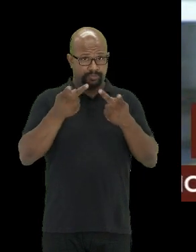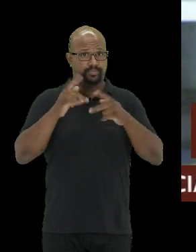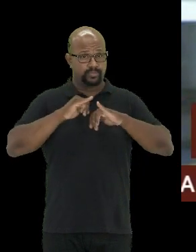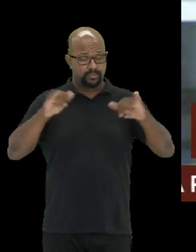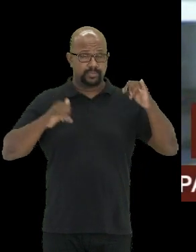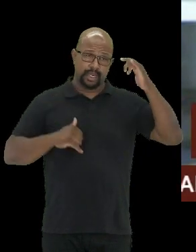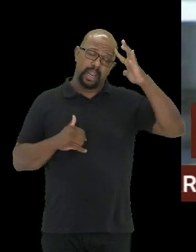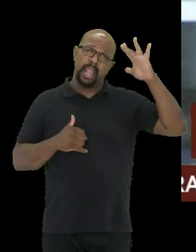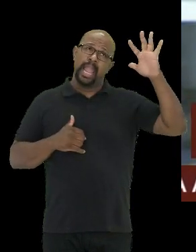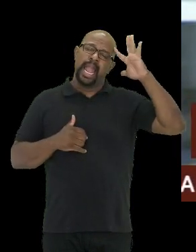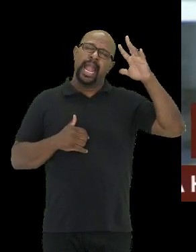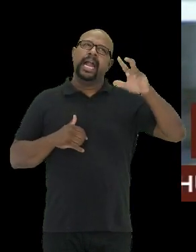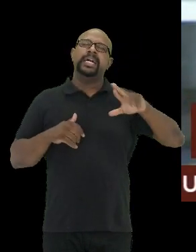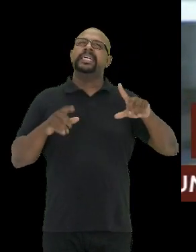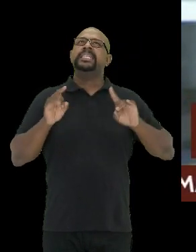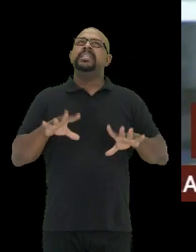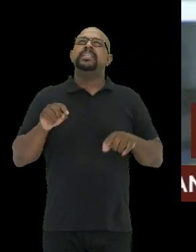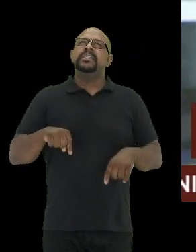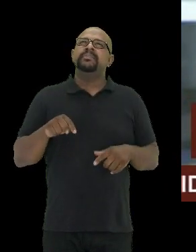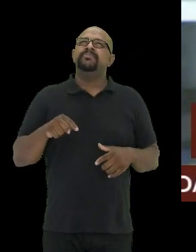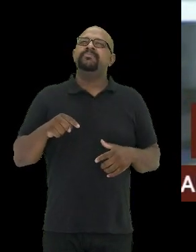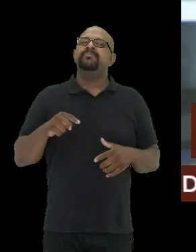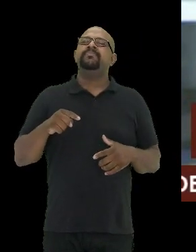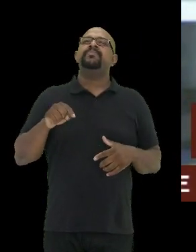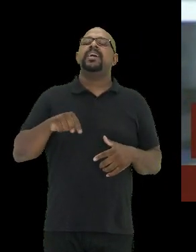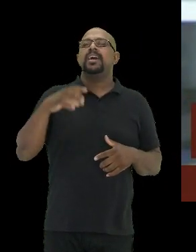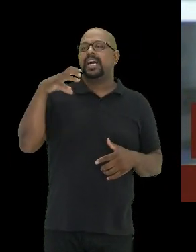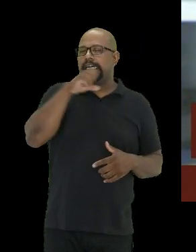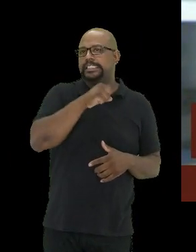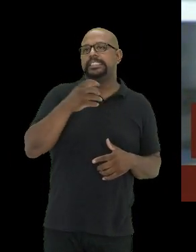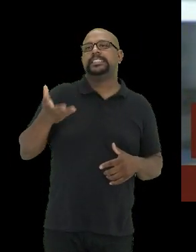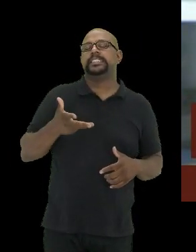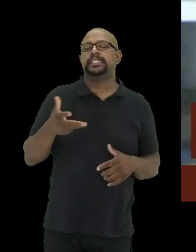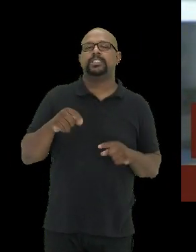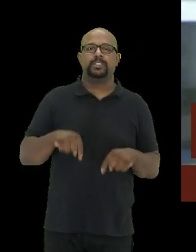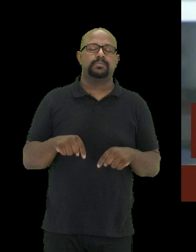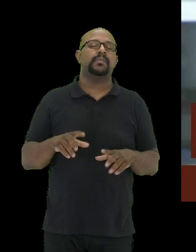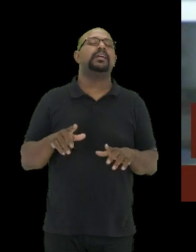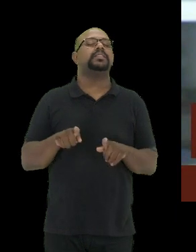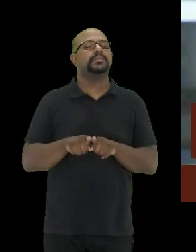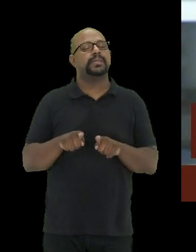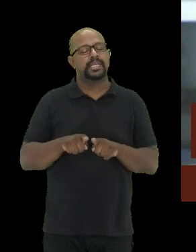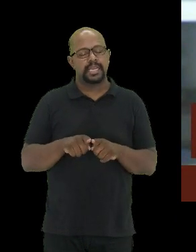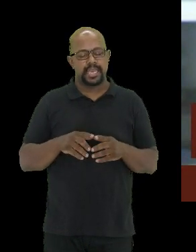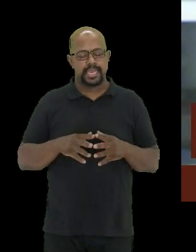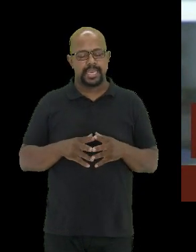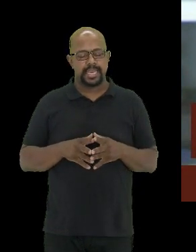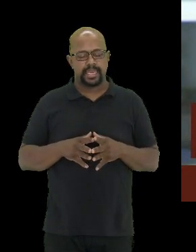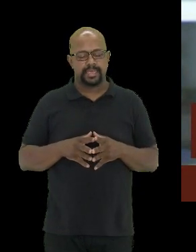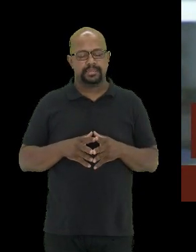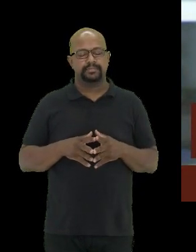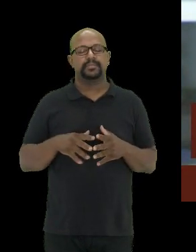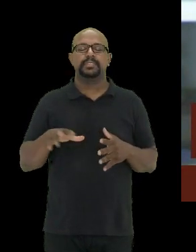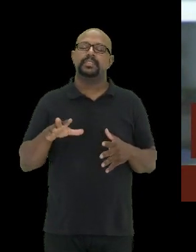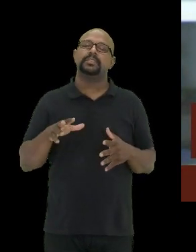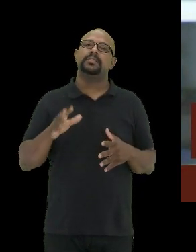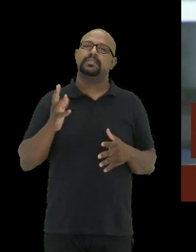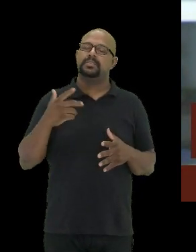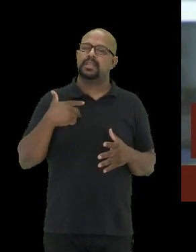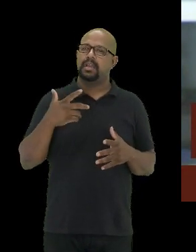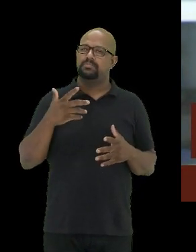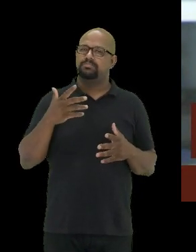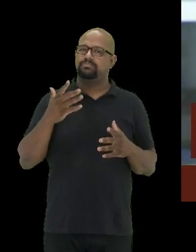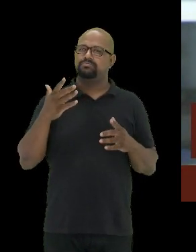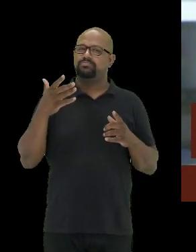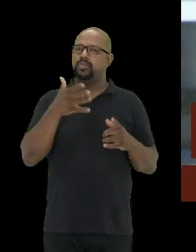reflexão, não é só para as doenças emergentes e emergentes, aí muito bem, assim, evidenciada